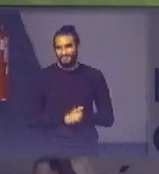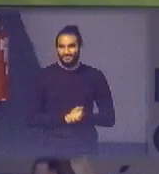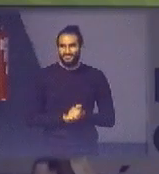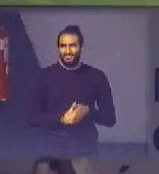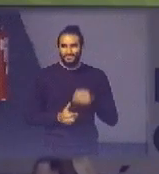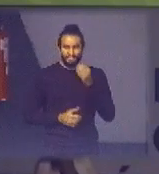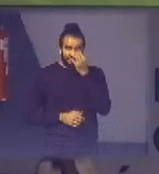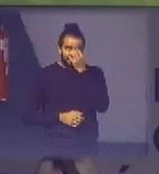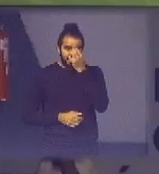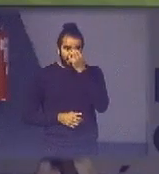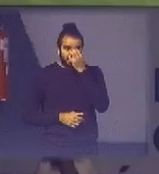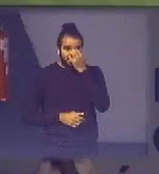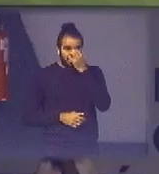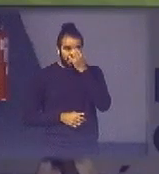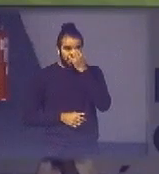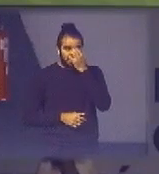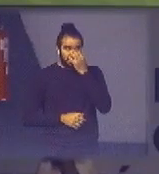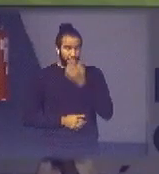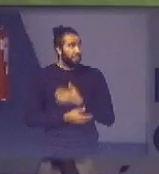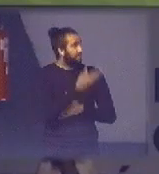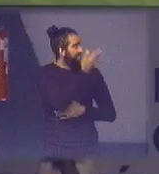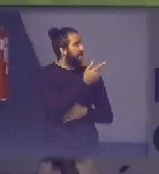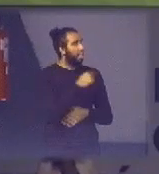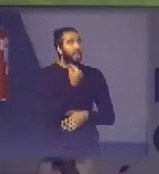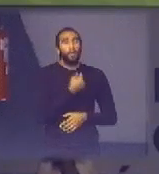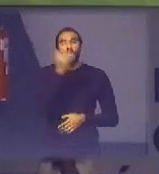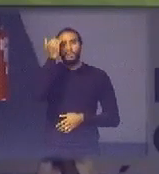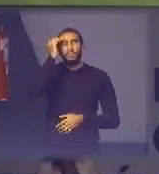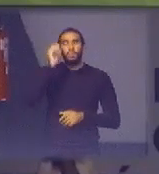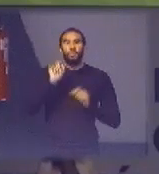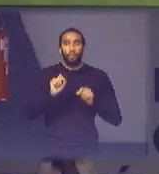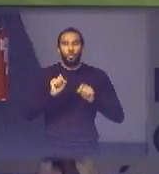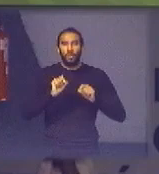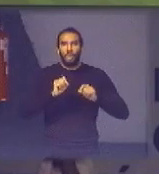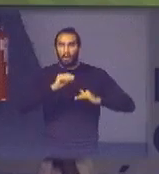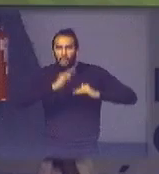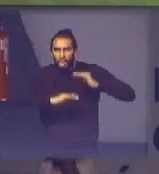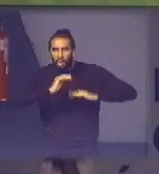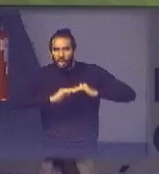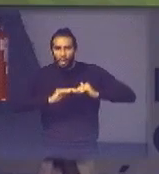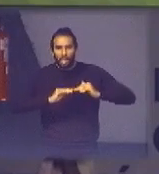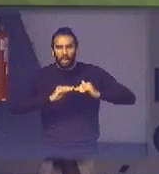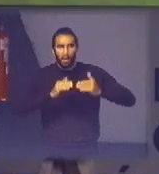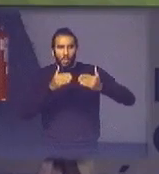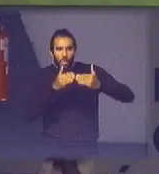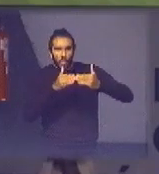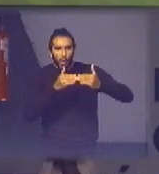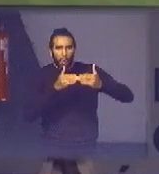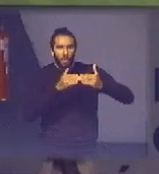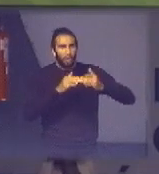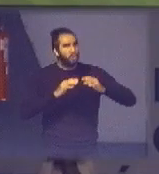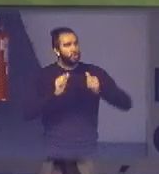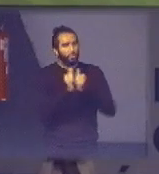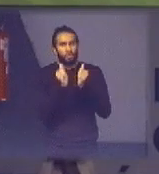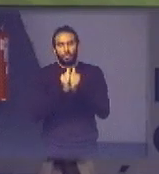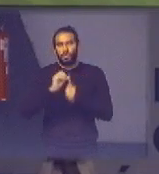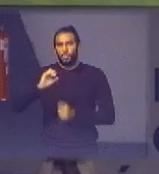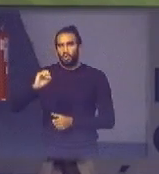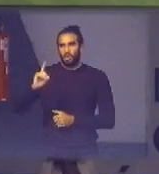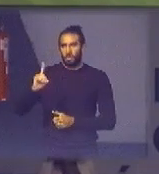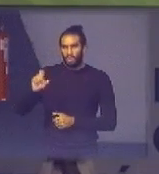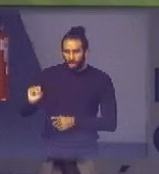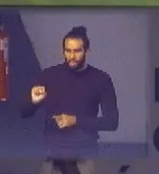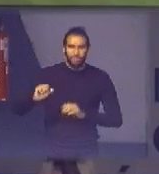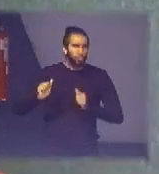e aqui a gente entende que todas essas ações estão bastante vinculadas com esses ODS lembrando que a